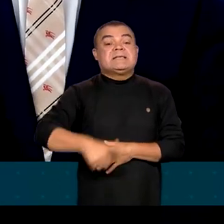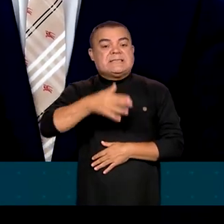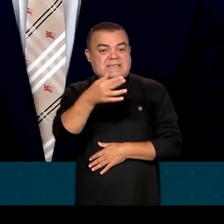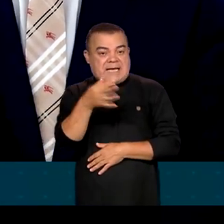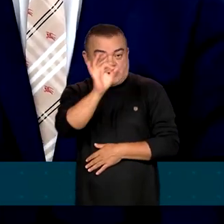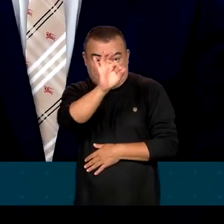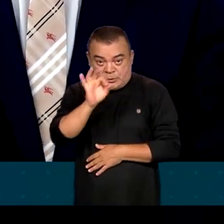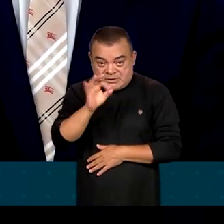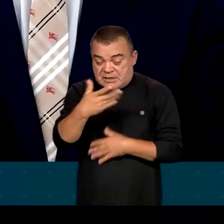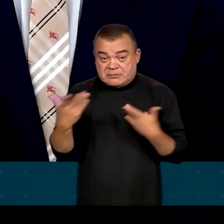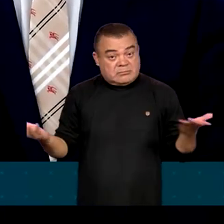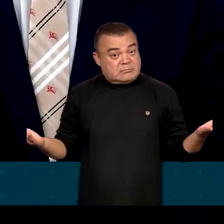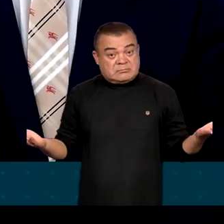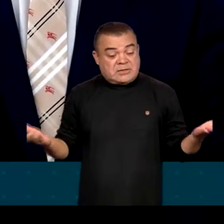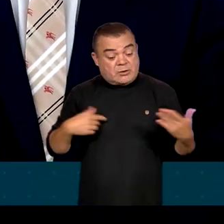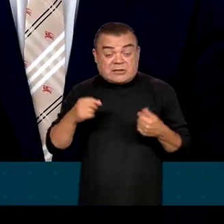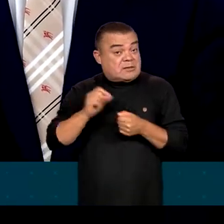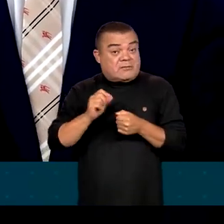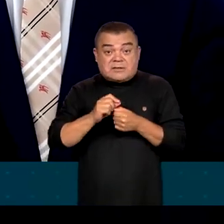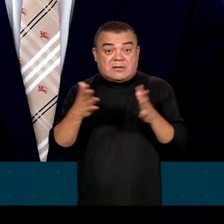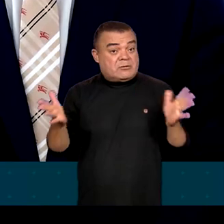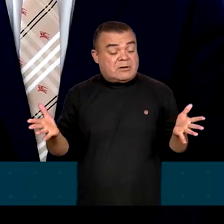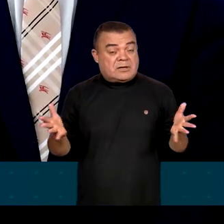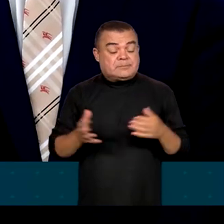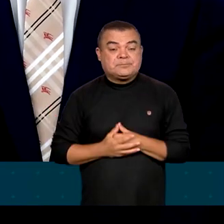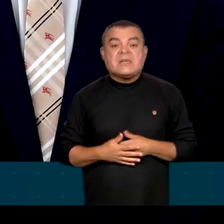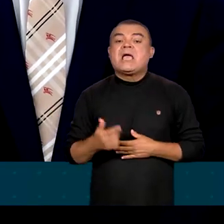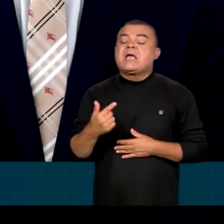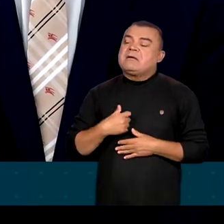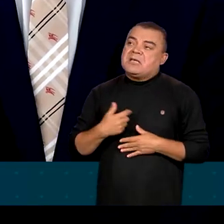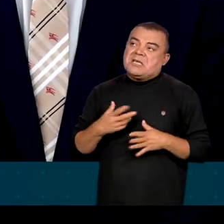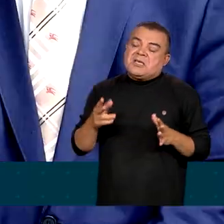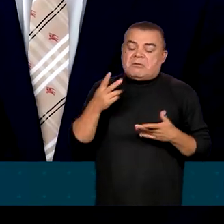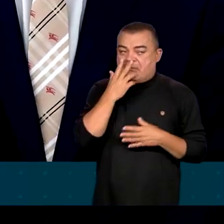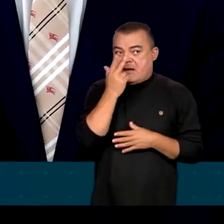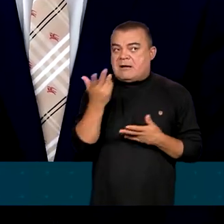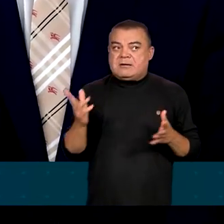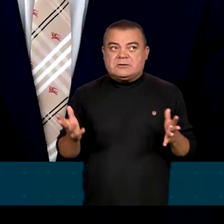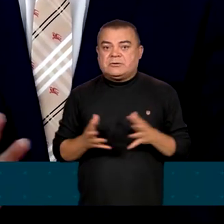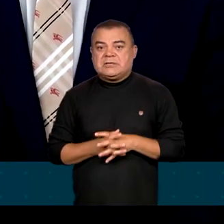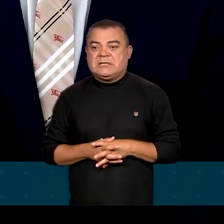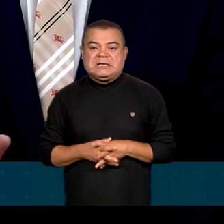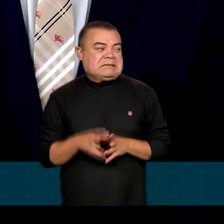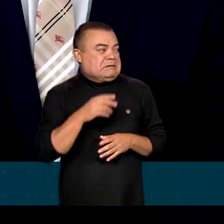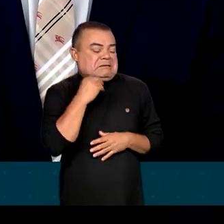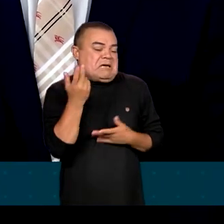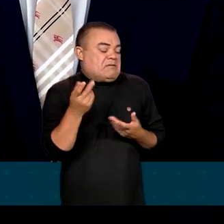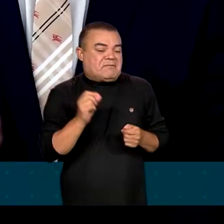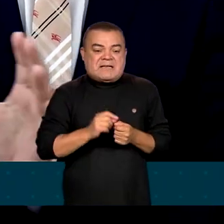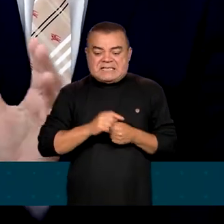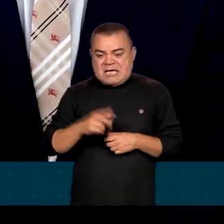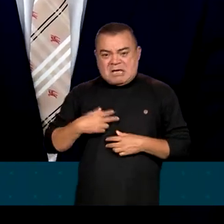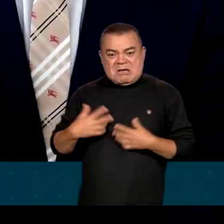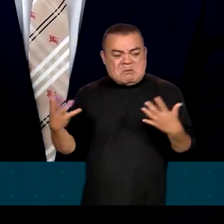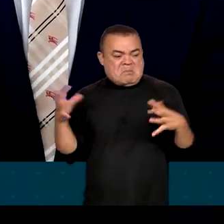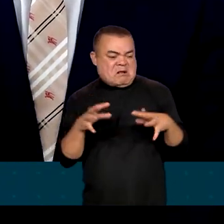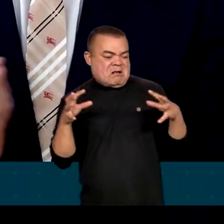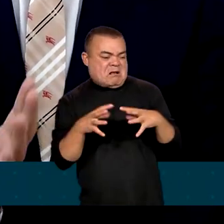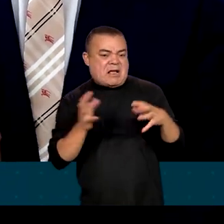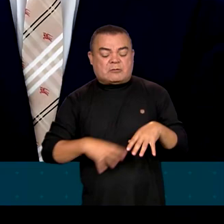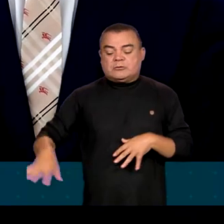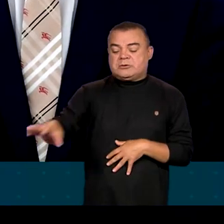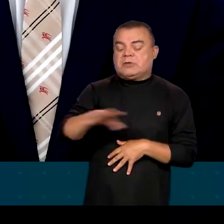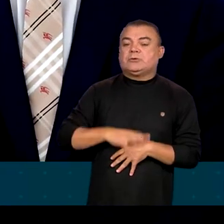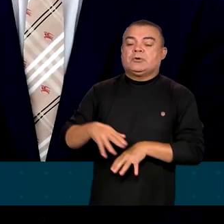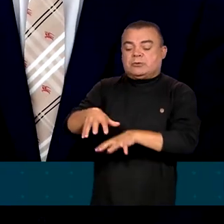é o que a gente está fazendo agora. E eu, particularmente, acho que ninguém vai me fazer brigar com o setor do agro.